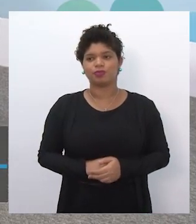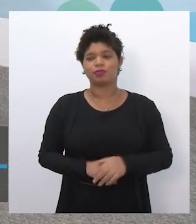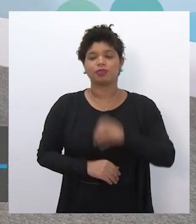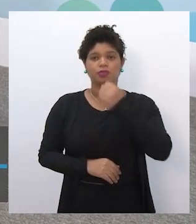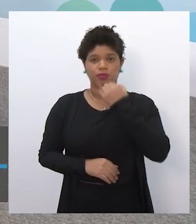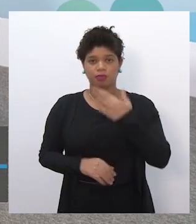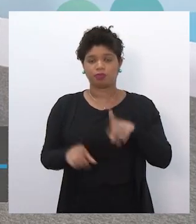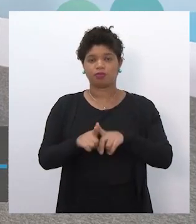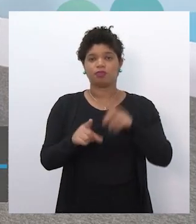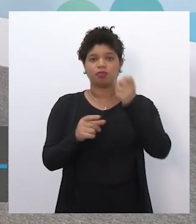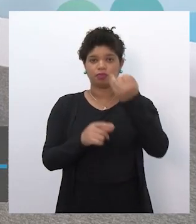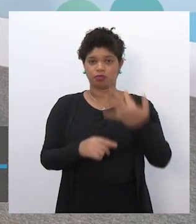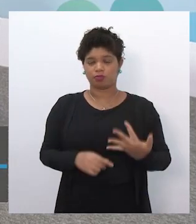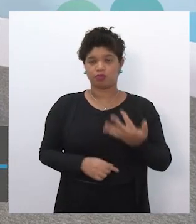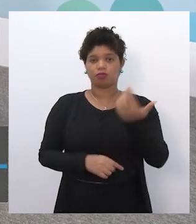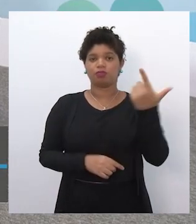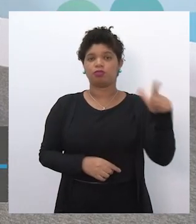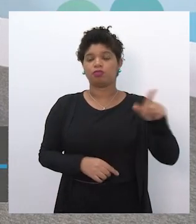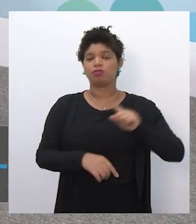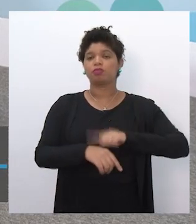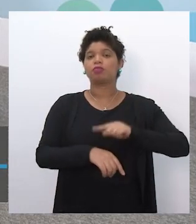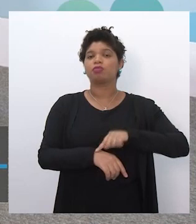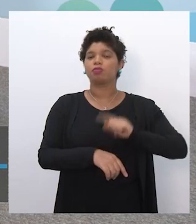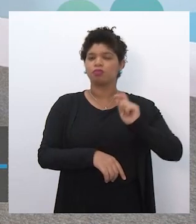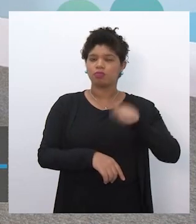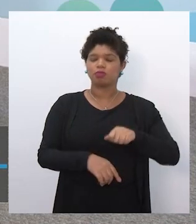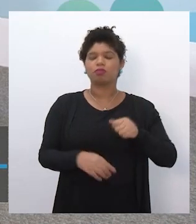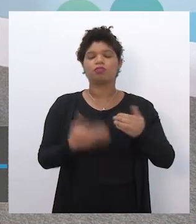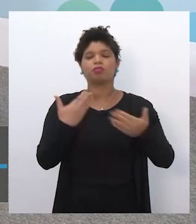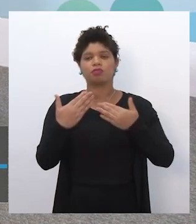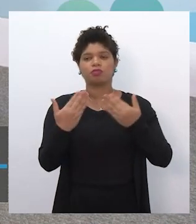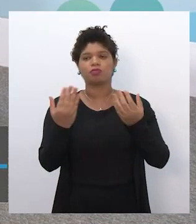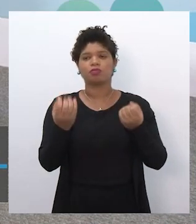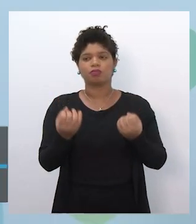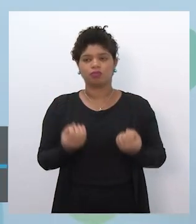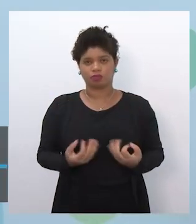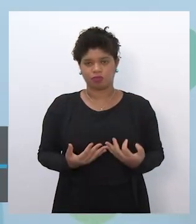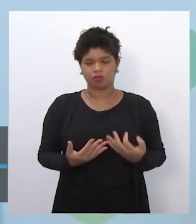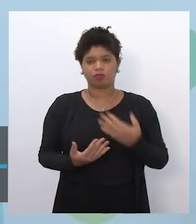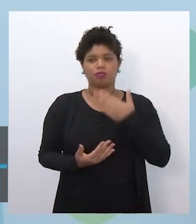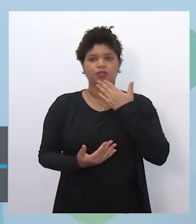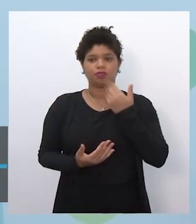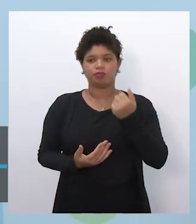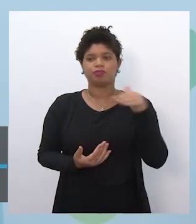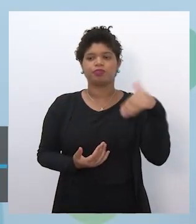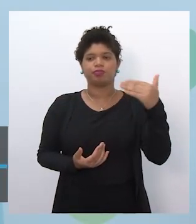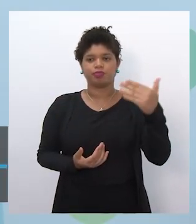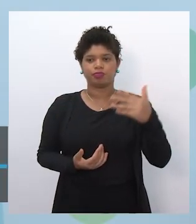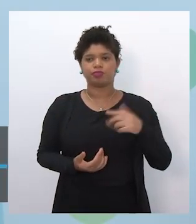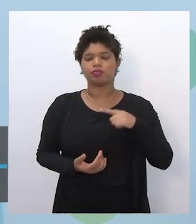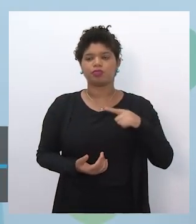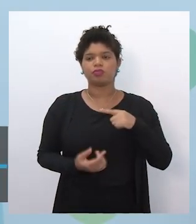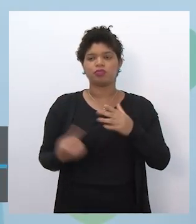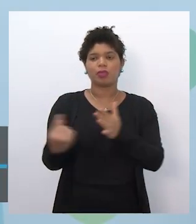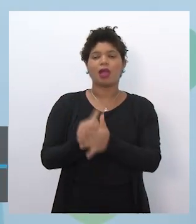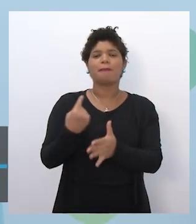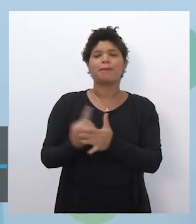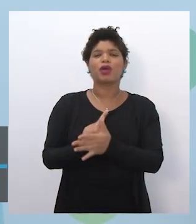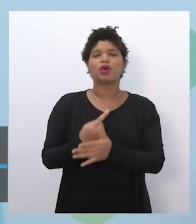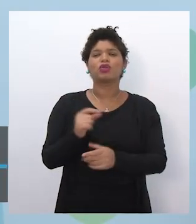também que a gente vai ter outros momentos para falar com mais calma sobre isso, mas a gente vai falar bastante, porque apareceu uma pergunta sobre